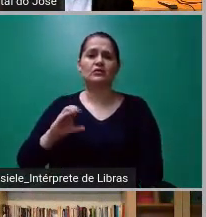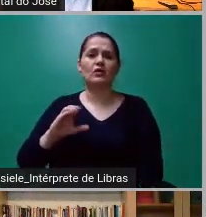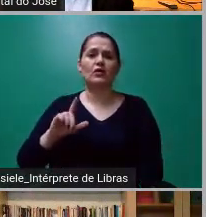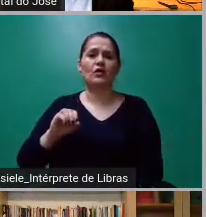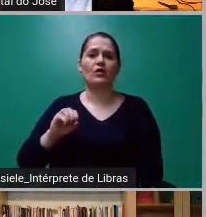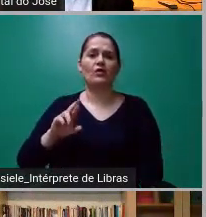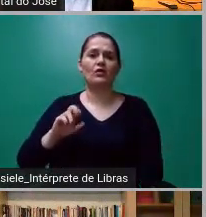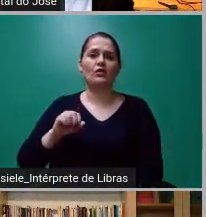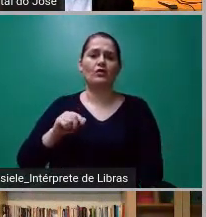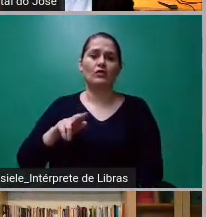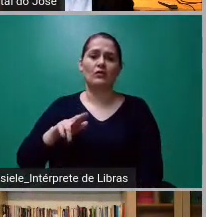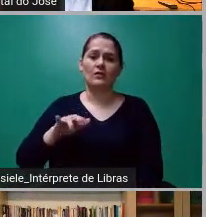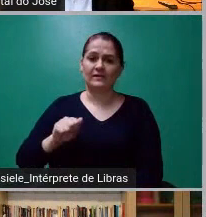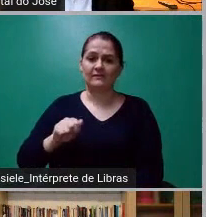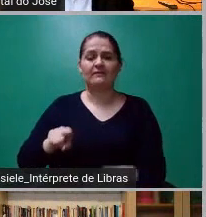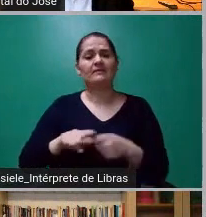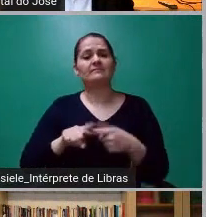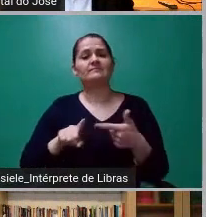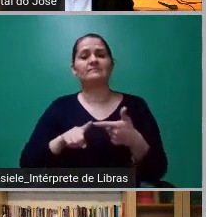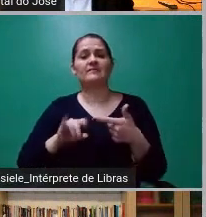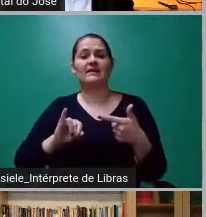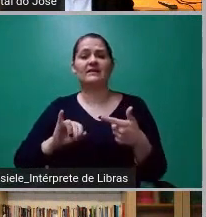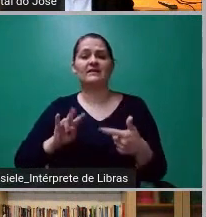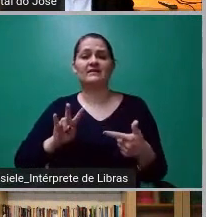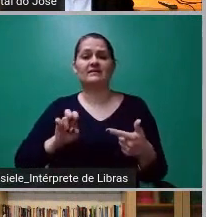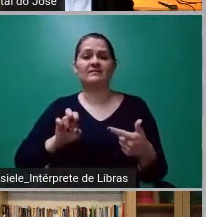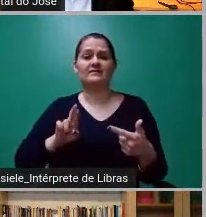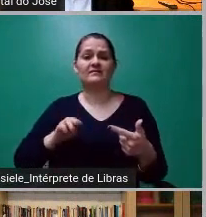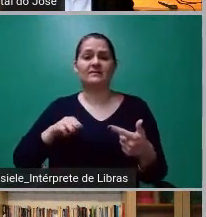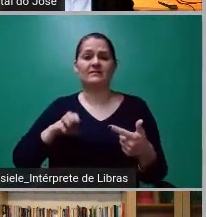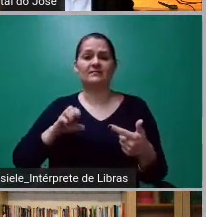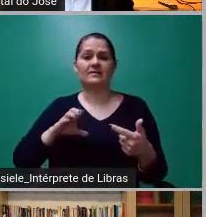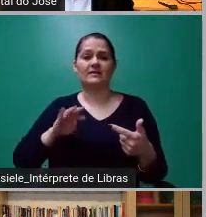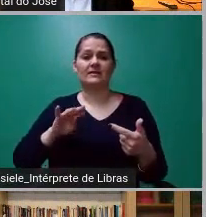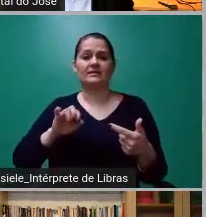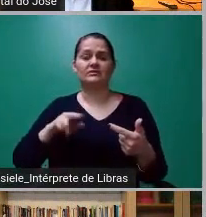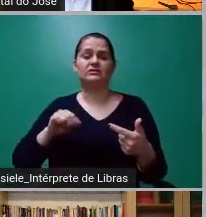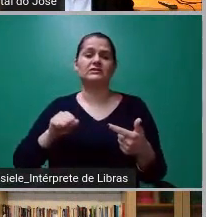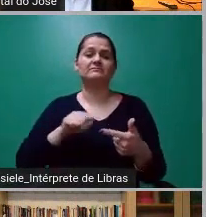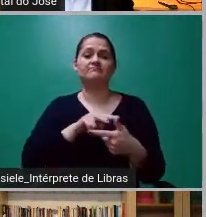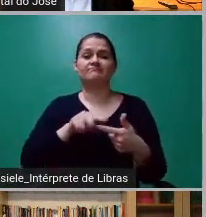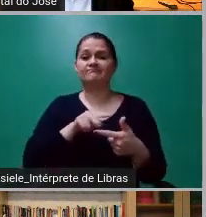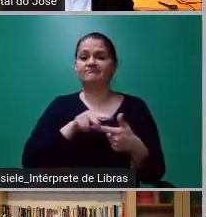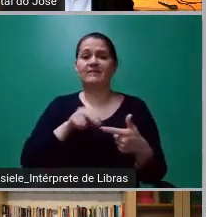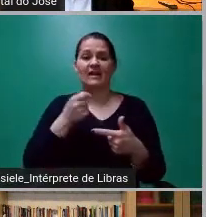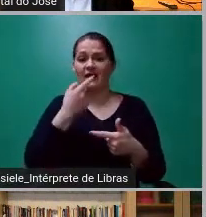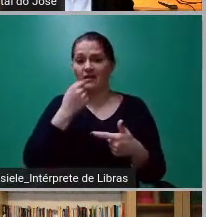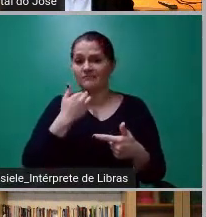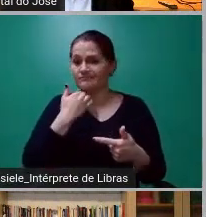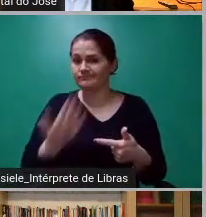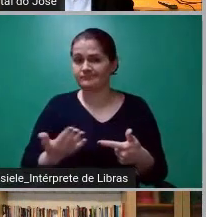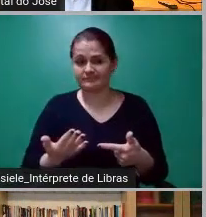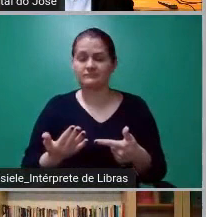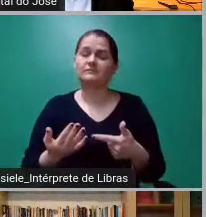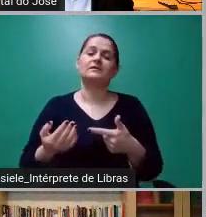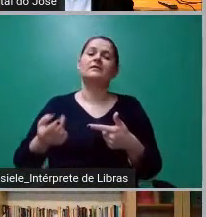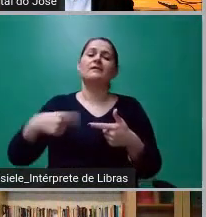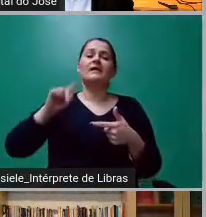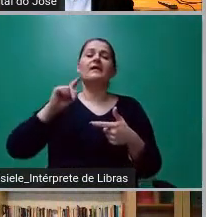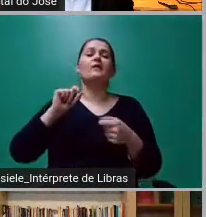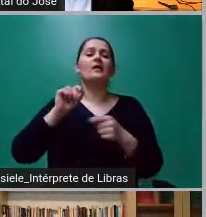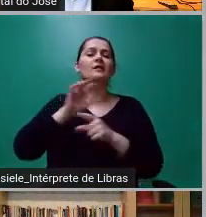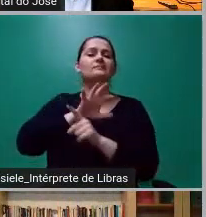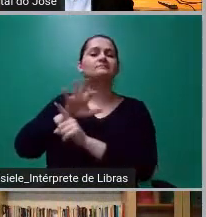e da criação dessa nova realidade. Essa realidade paralela surgiu para quê? Para servir a propósito político. A gente já viu aí o